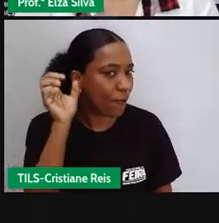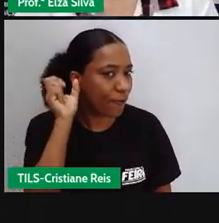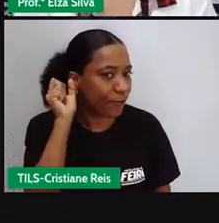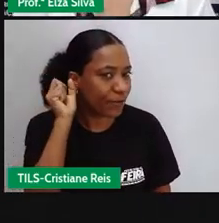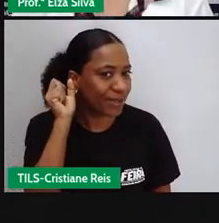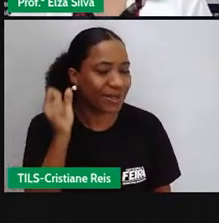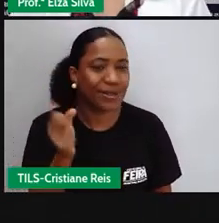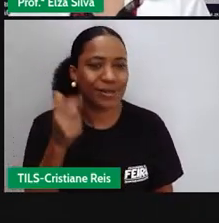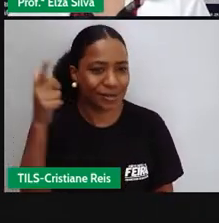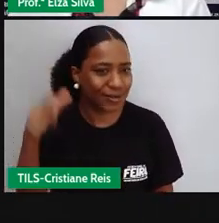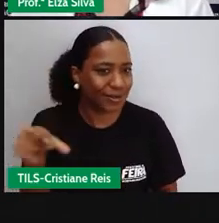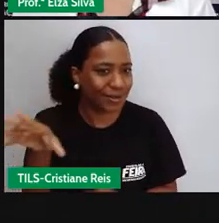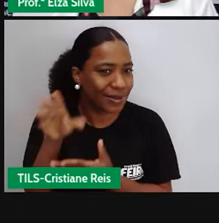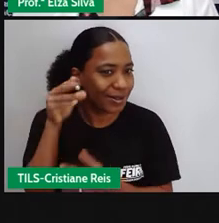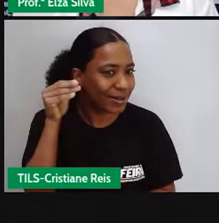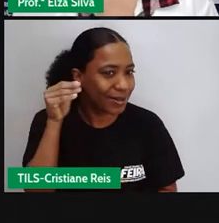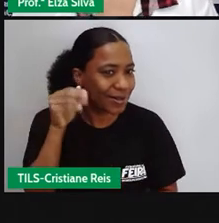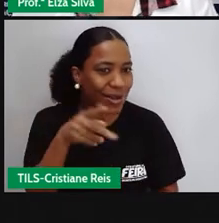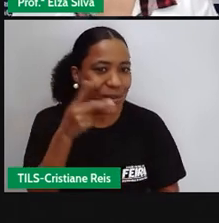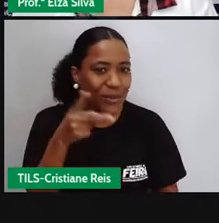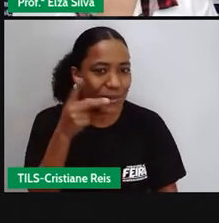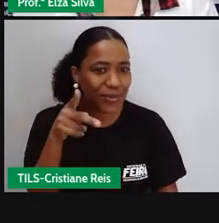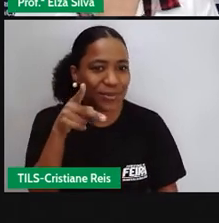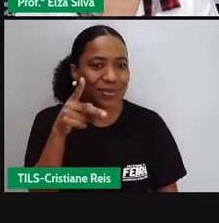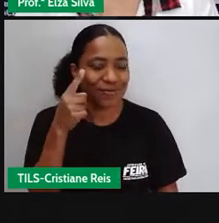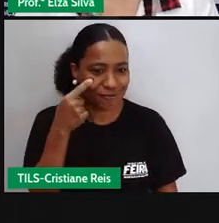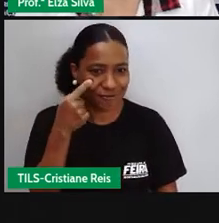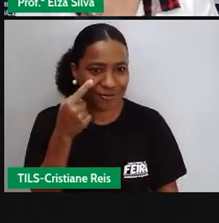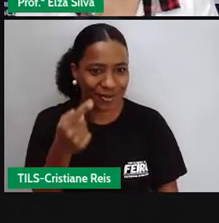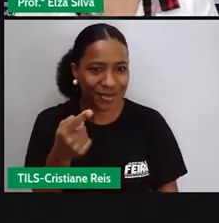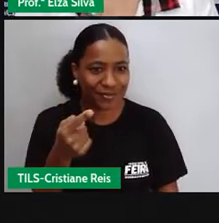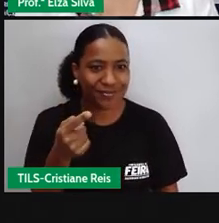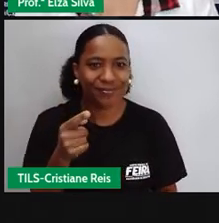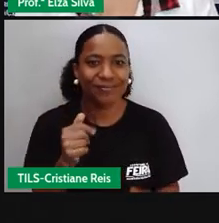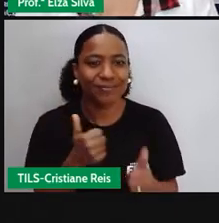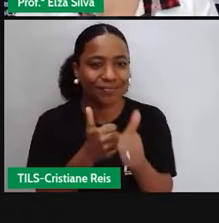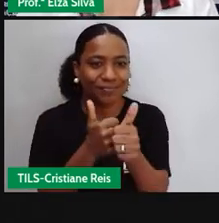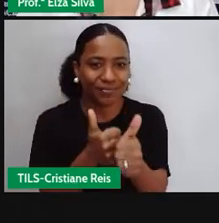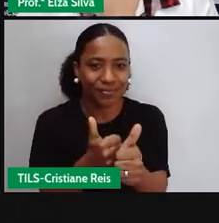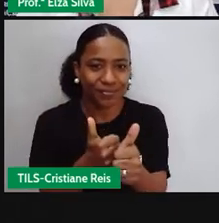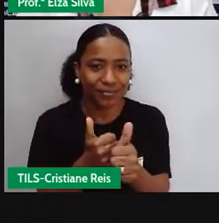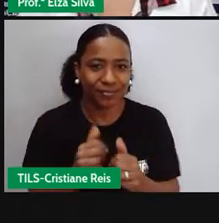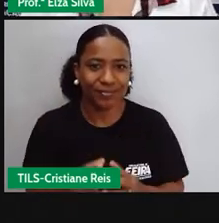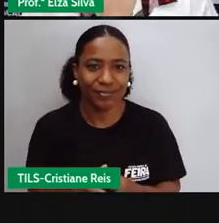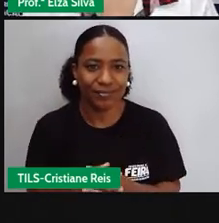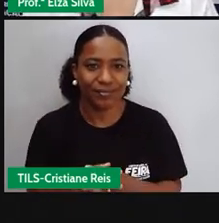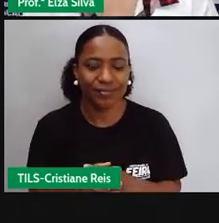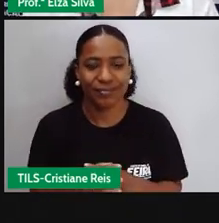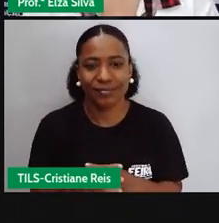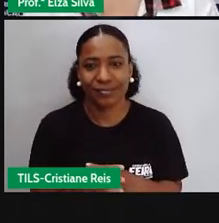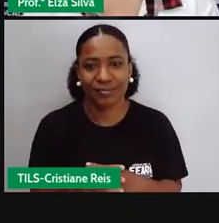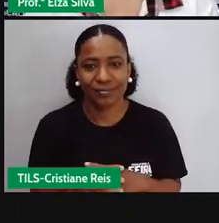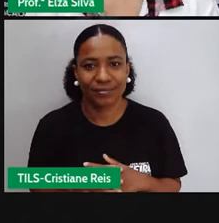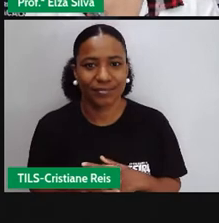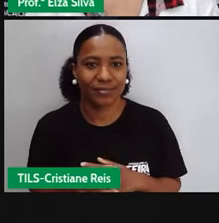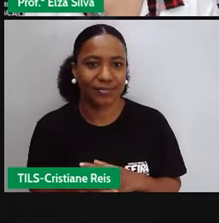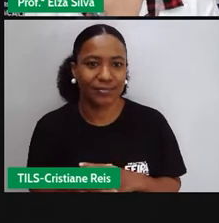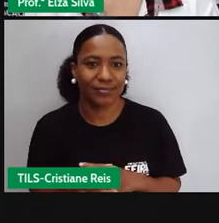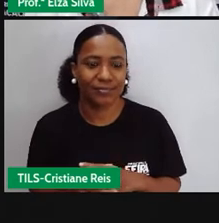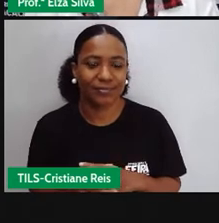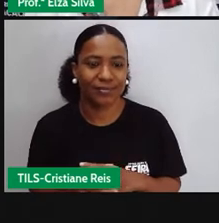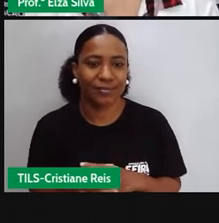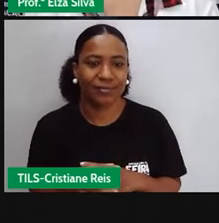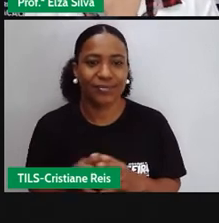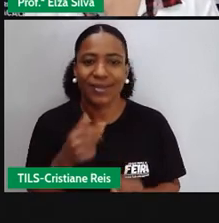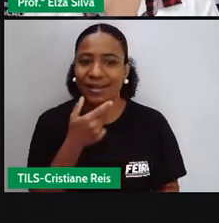vamos, vamos fazer isso agora. Acompanhem comigo. Porque da Covid-19, as pessoas não